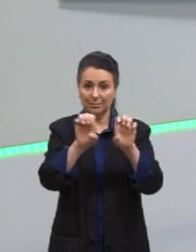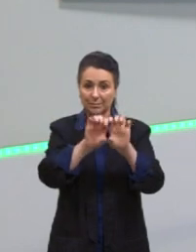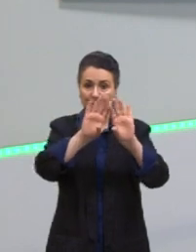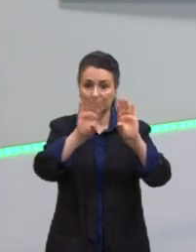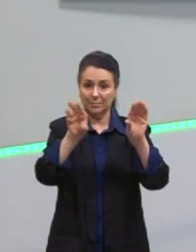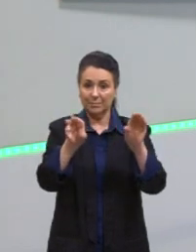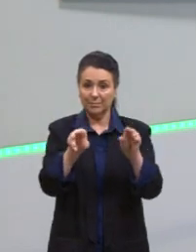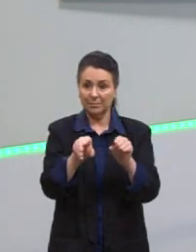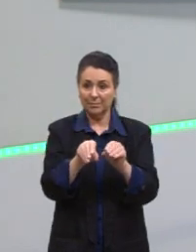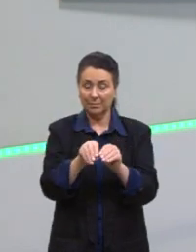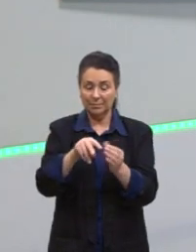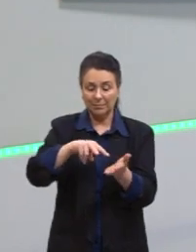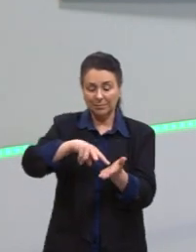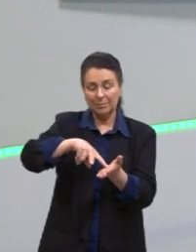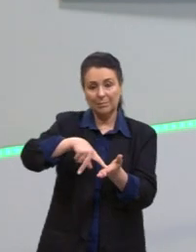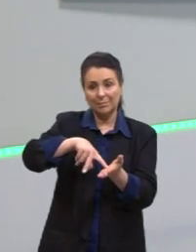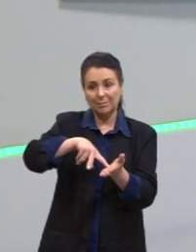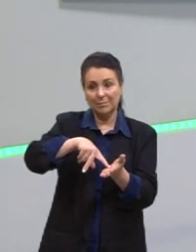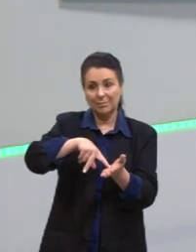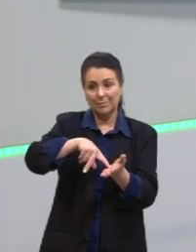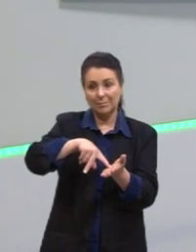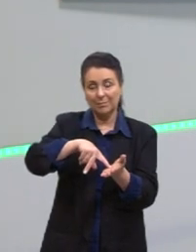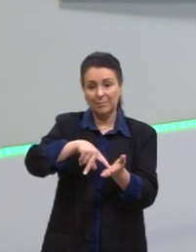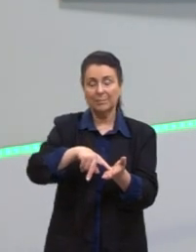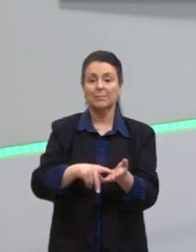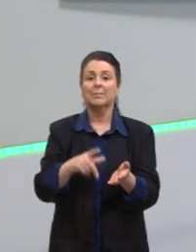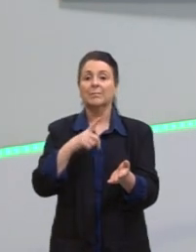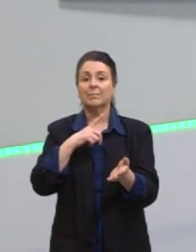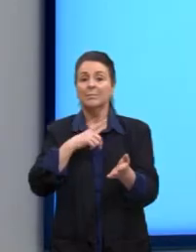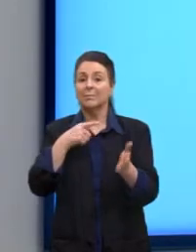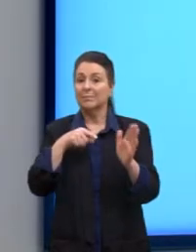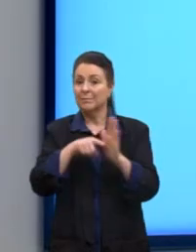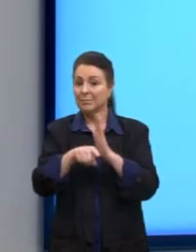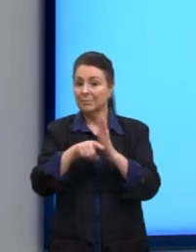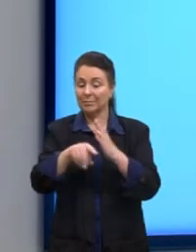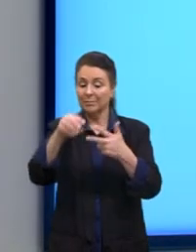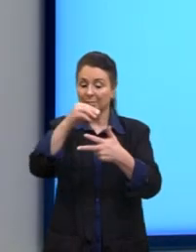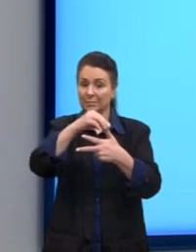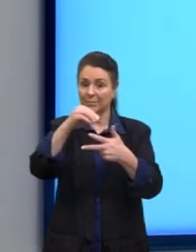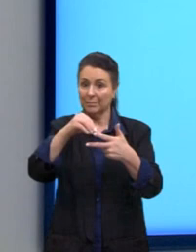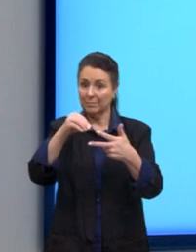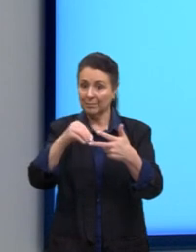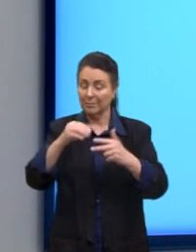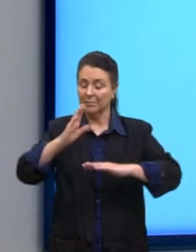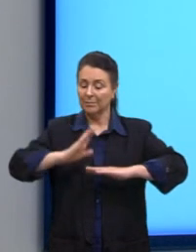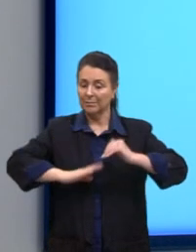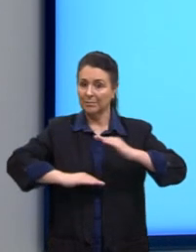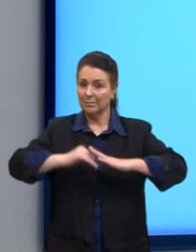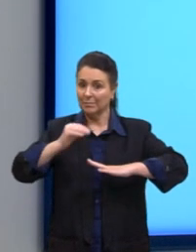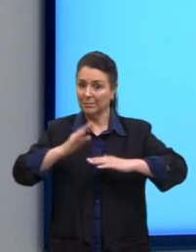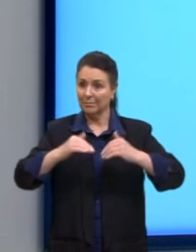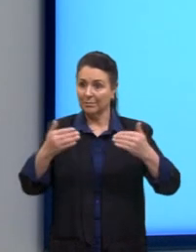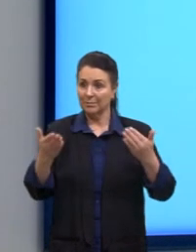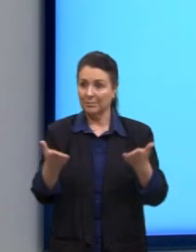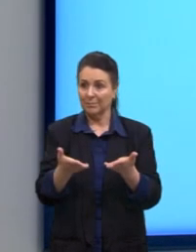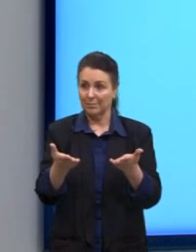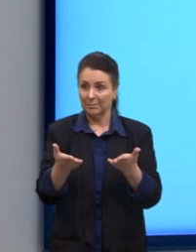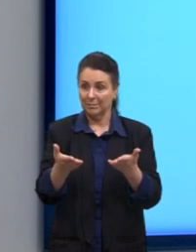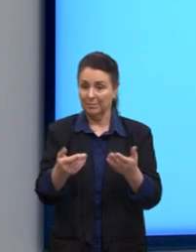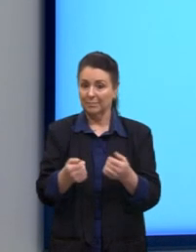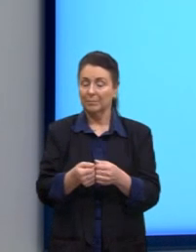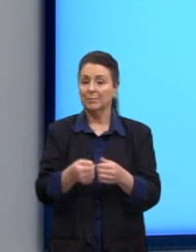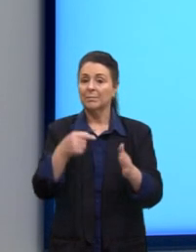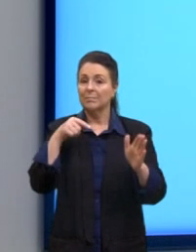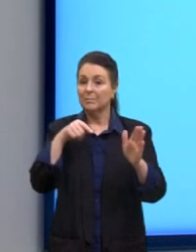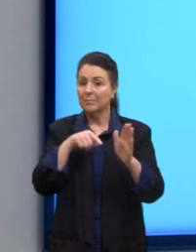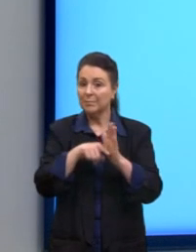de uma circunferência. Eu trouxe uma questão do Enem, então, para a gente praticar um pouco. A questão, ela